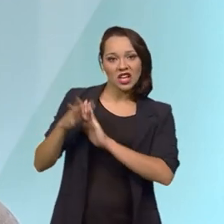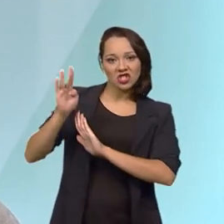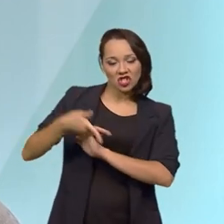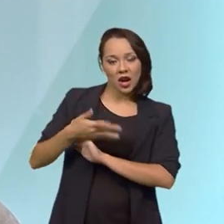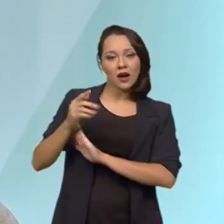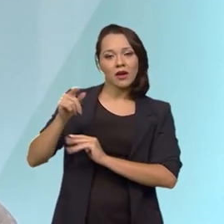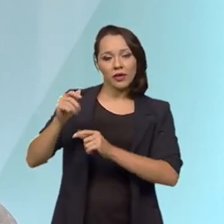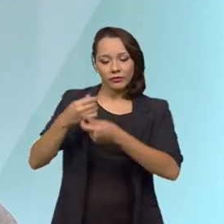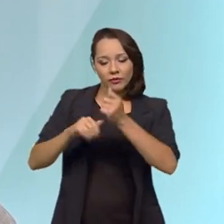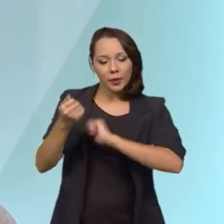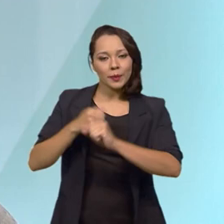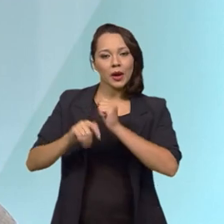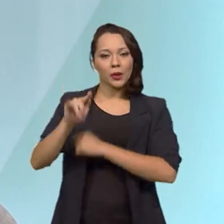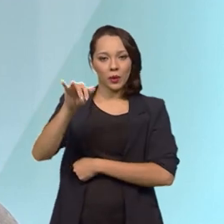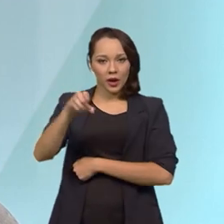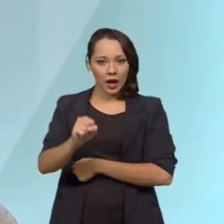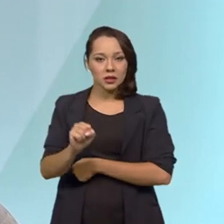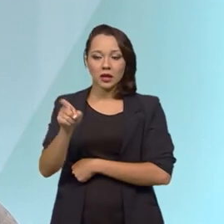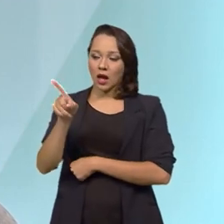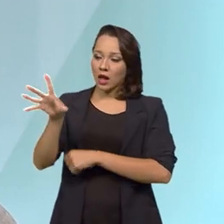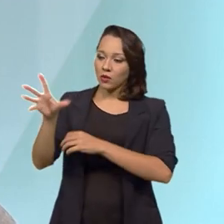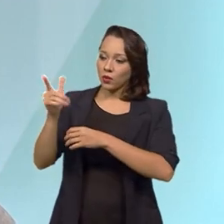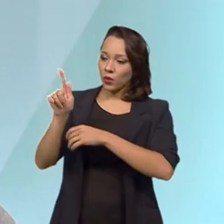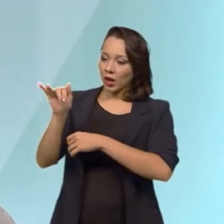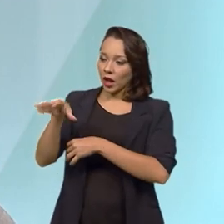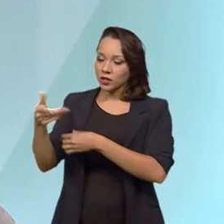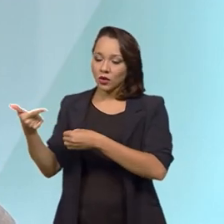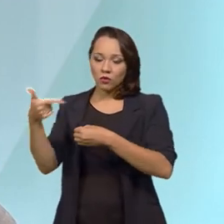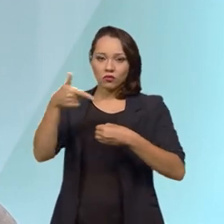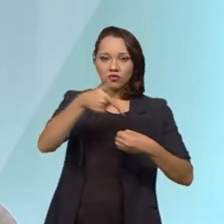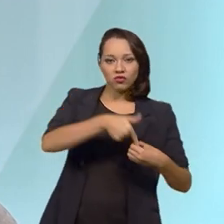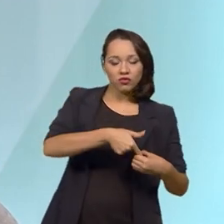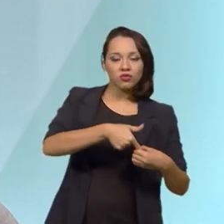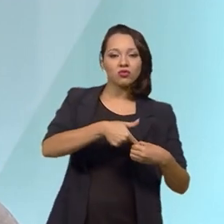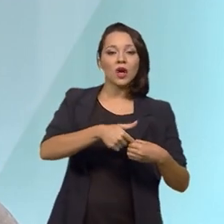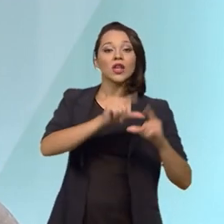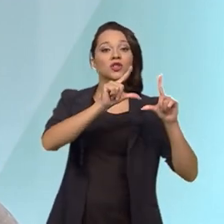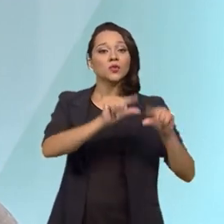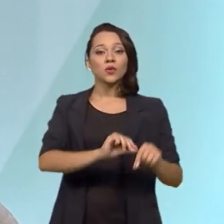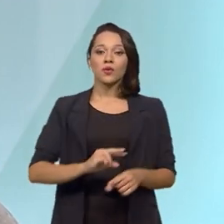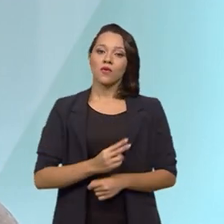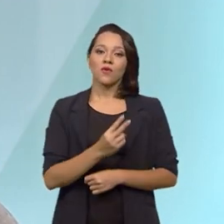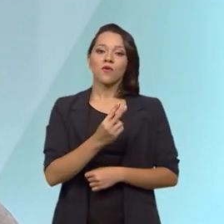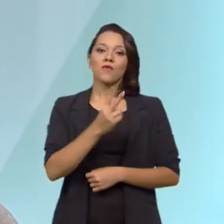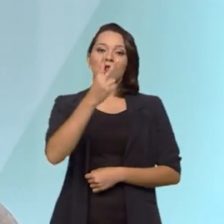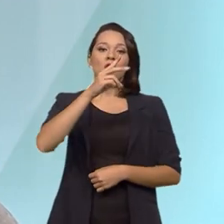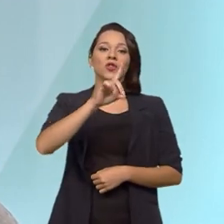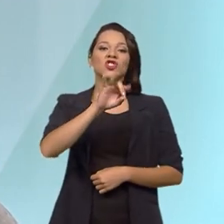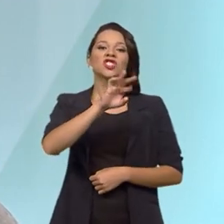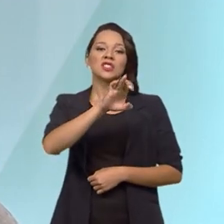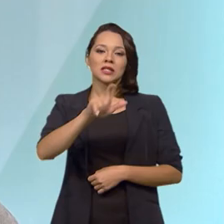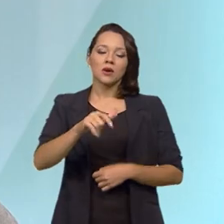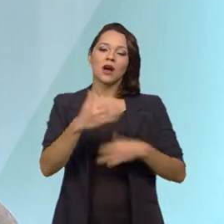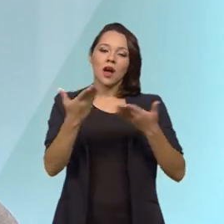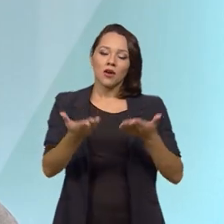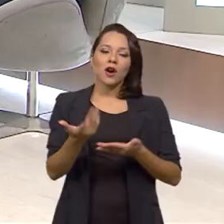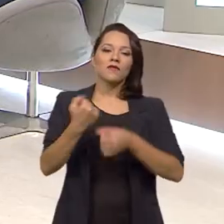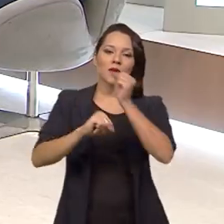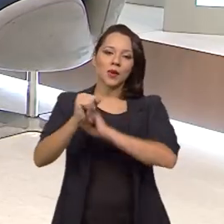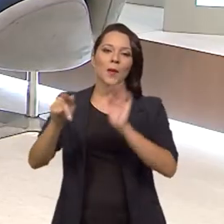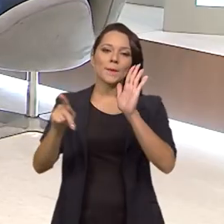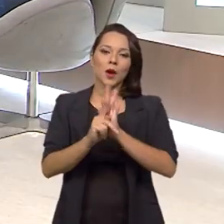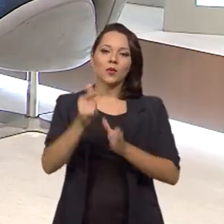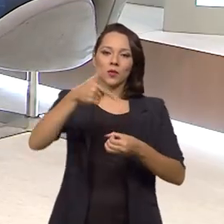e assim reduzir o custo que você teria com o diesel, agora produzindo o seu próprio combustível, que seria o biometano.